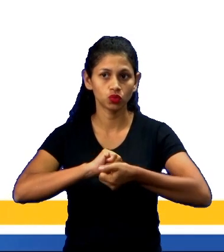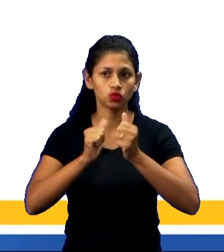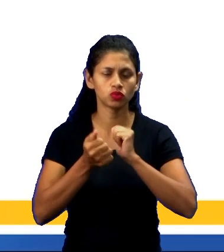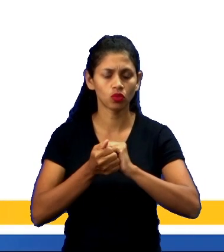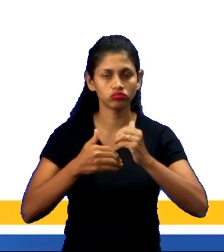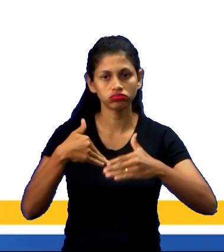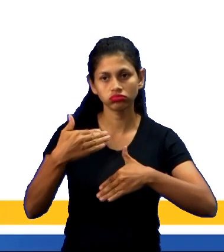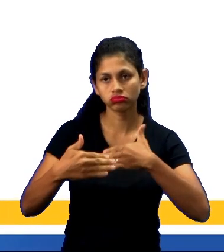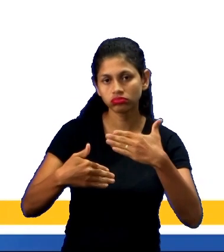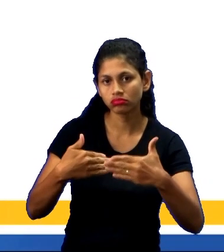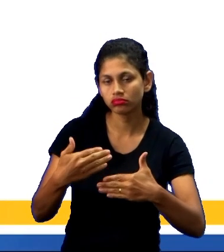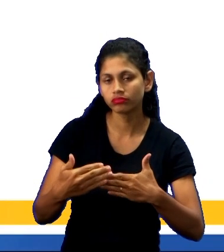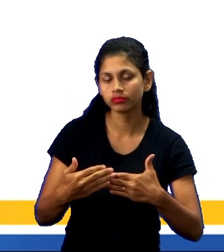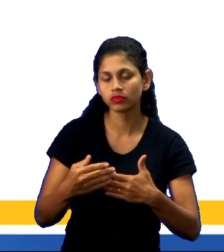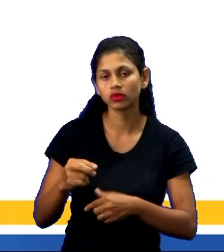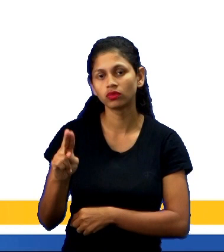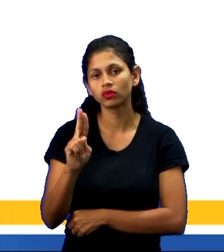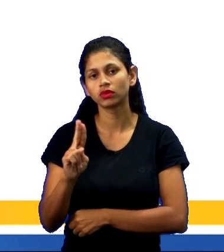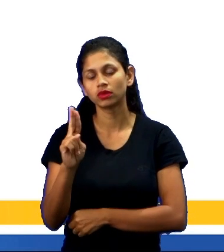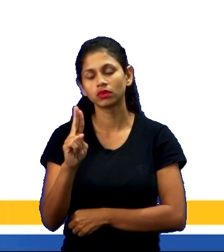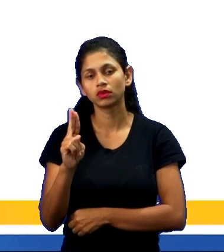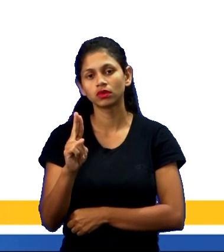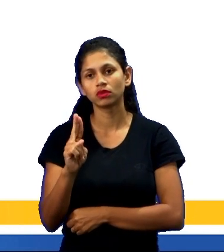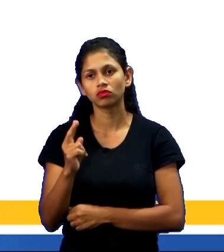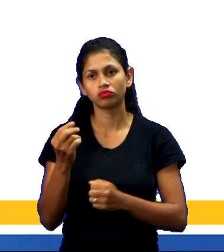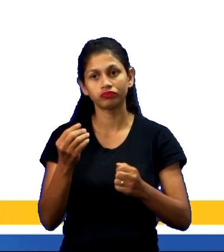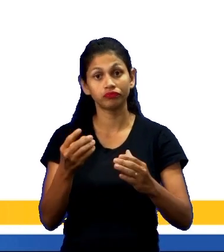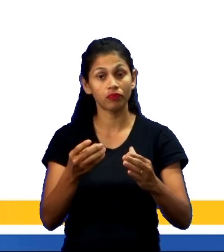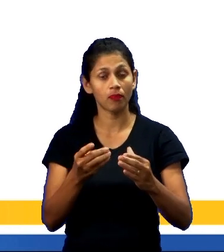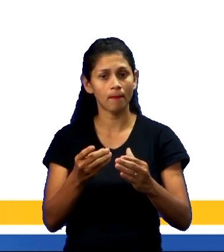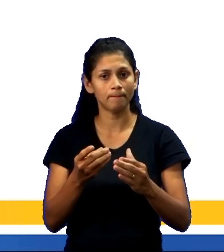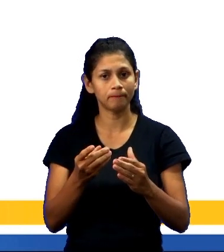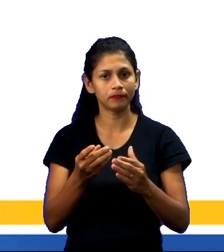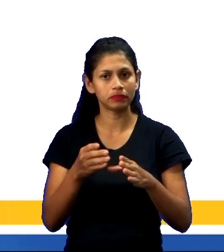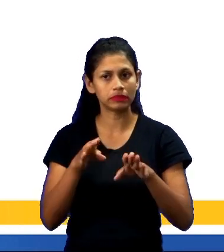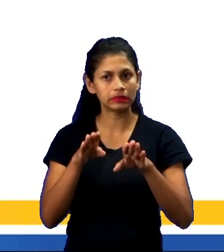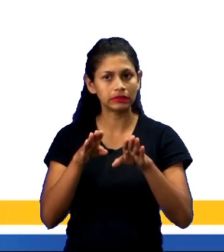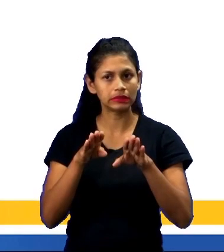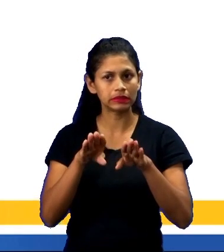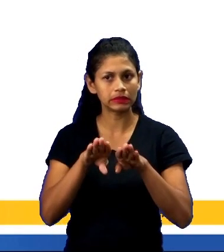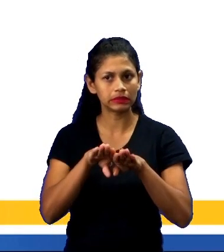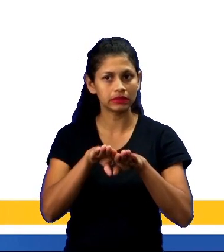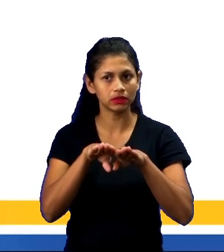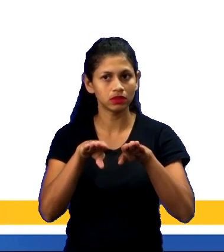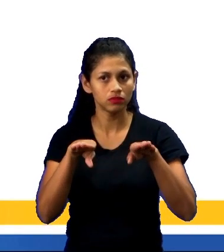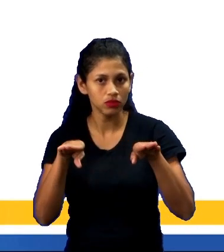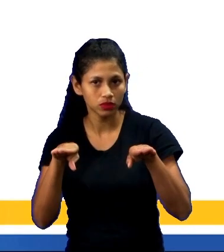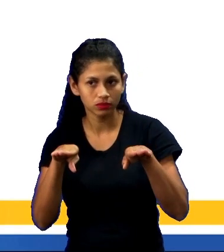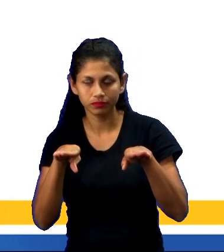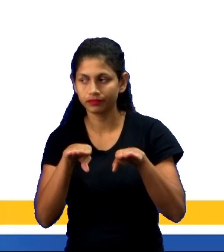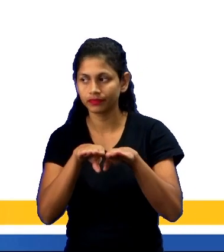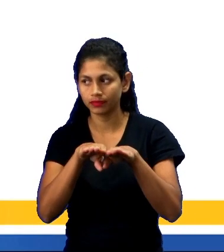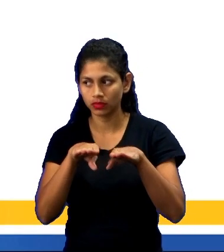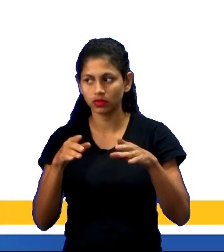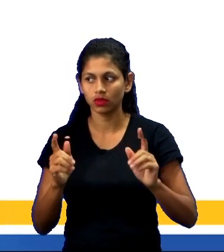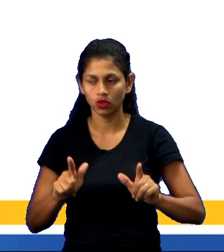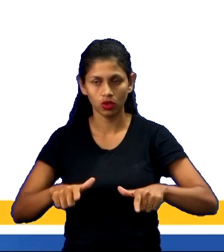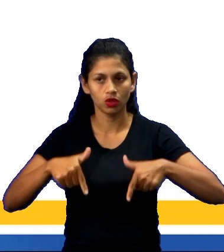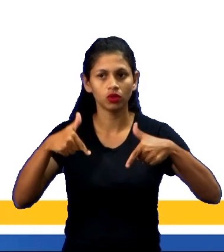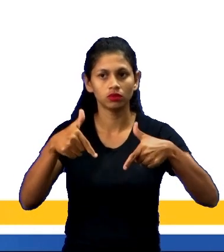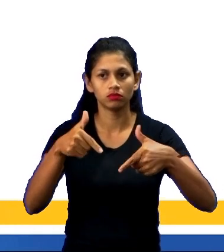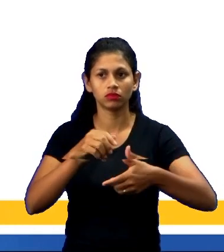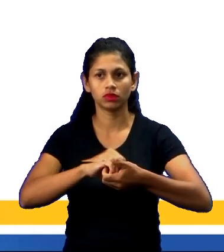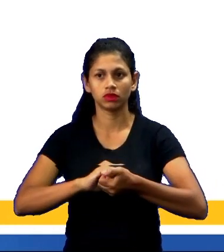desenvolvido, pode ser utilizado como um meio de combate à exclusão, visto que esse tem o poder de evidenciar as potencialidades dos indivíduos,